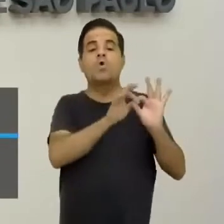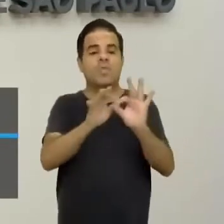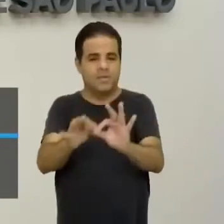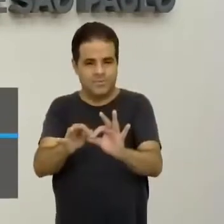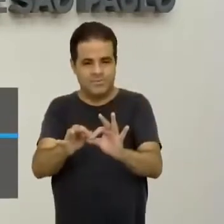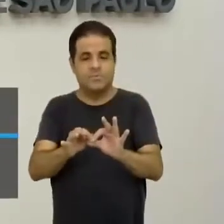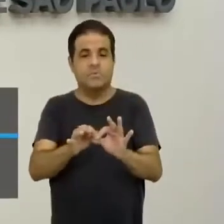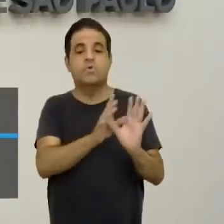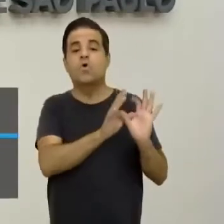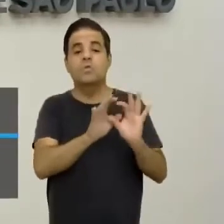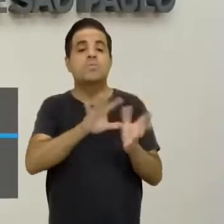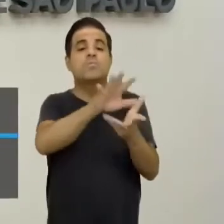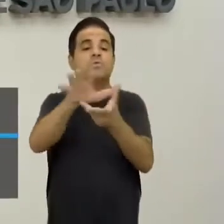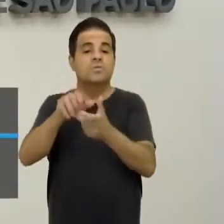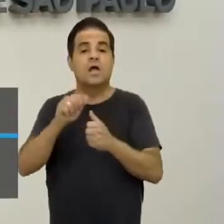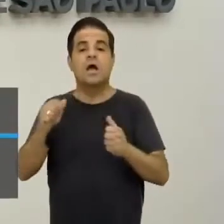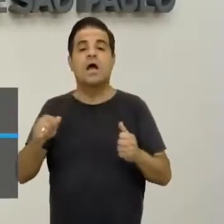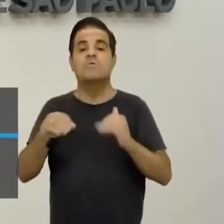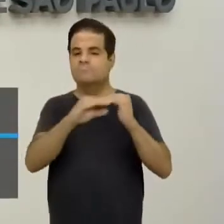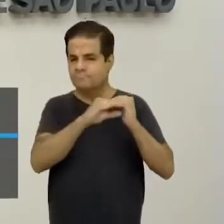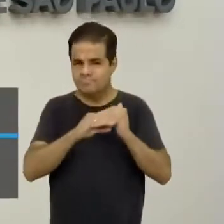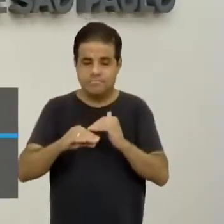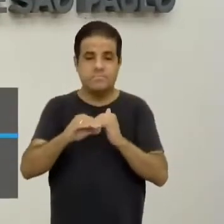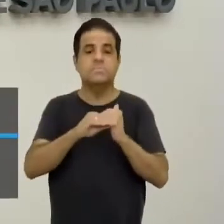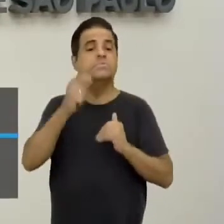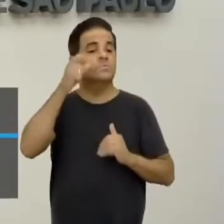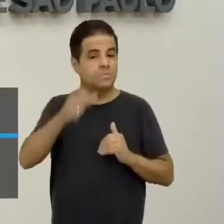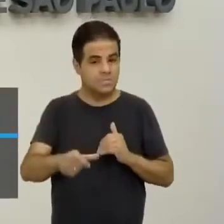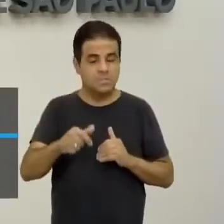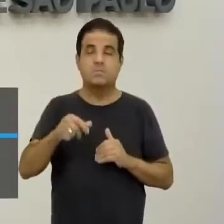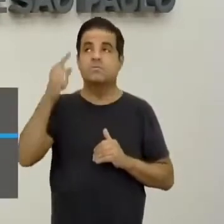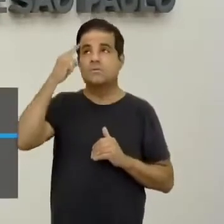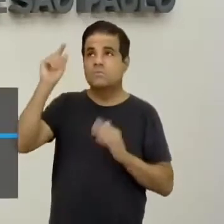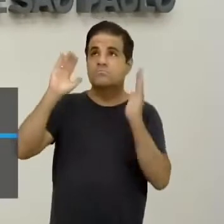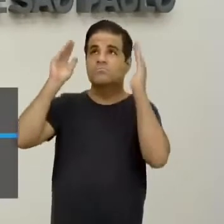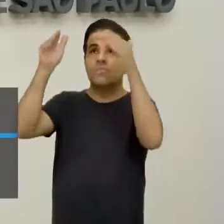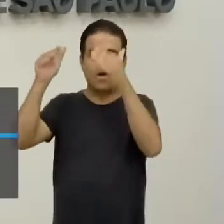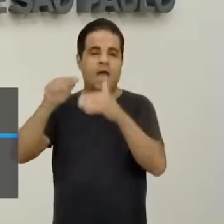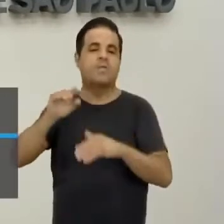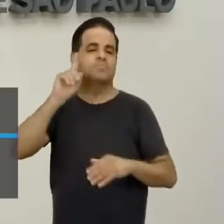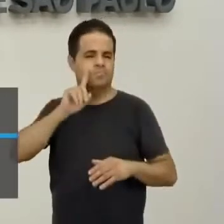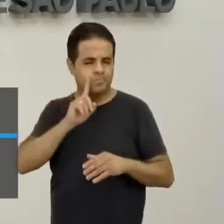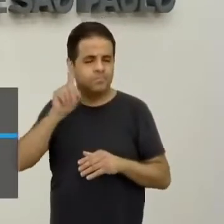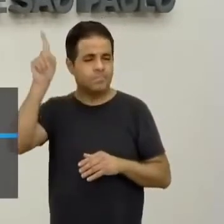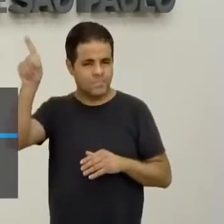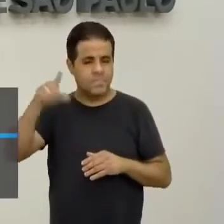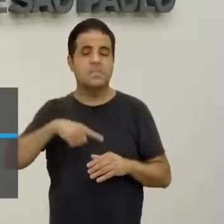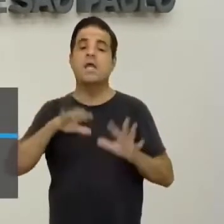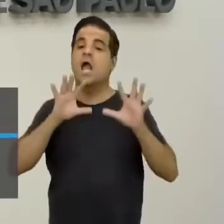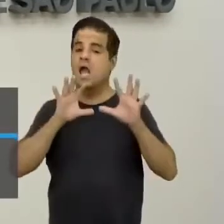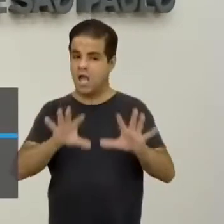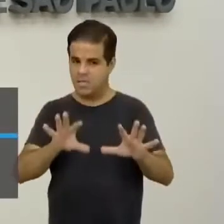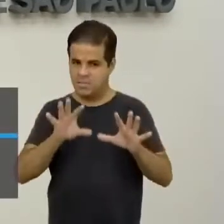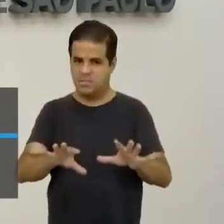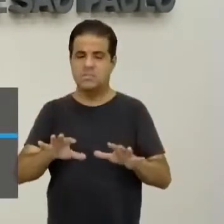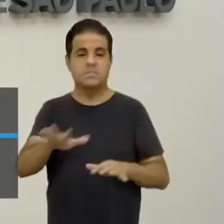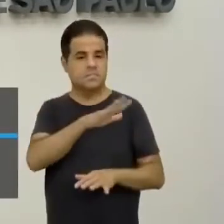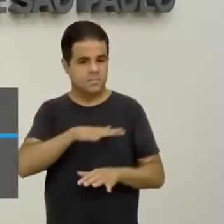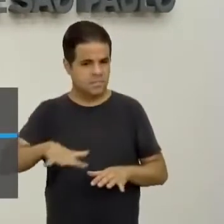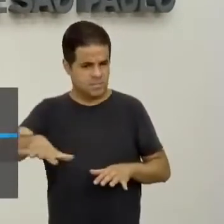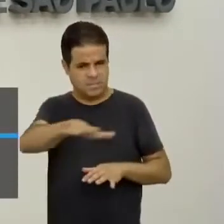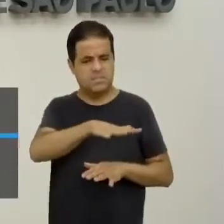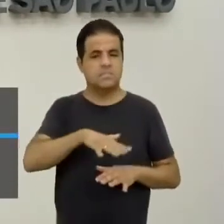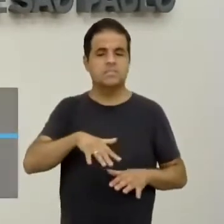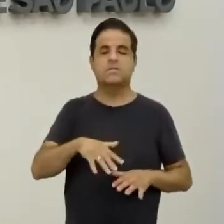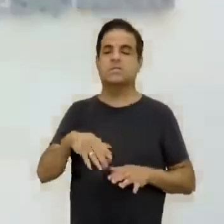nós estamos, no contexto mundial, alinhados ali com os interesses norte-americanos. E aí, nós temos algumas reações nos campos,